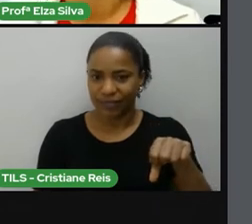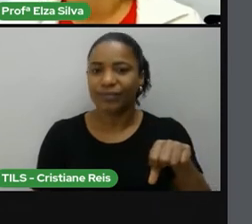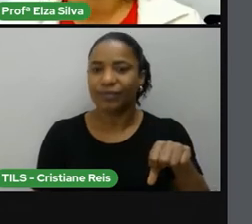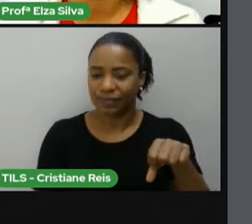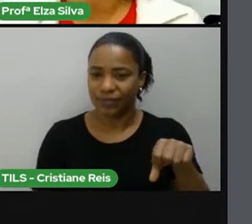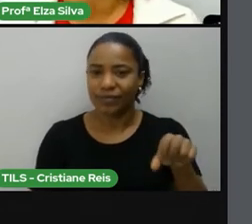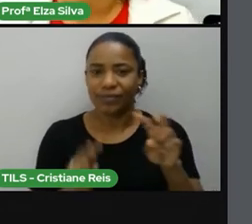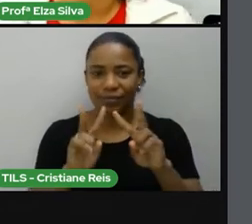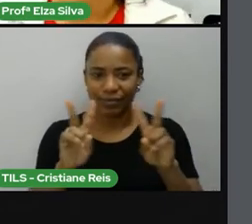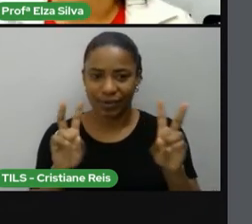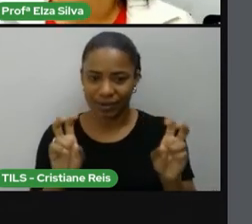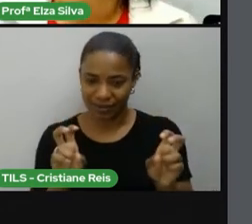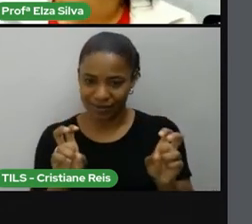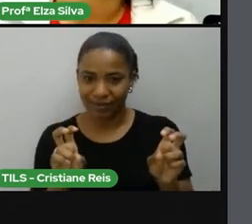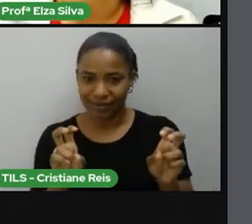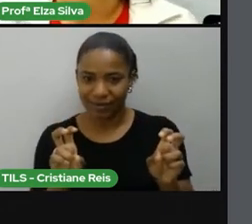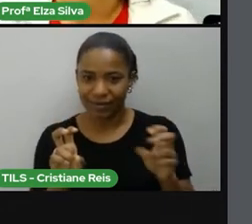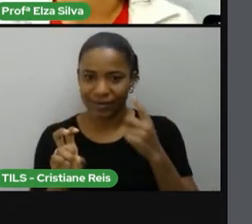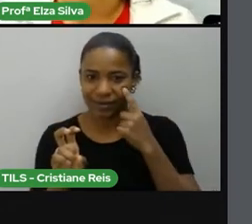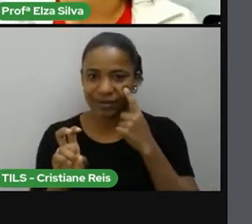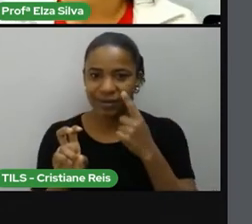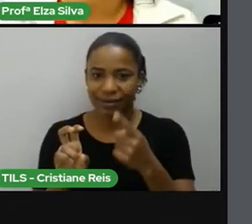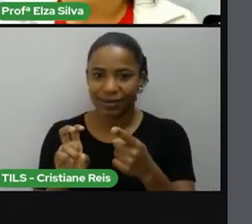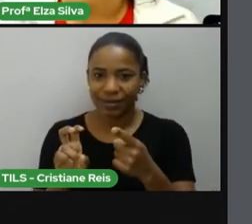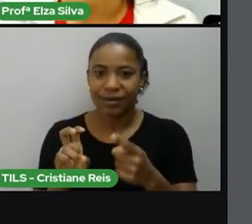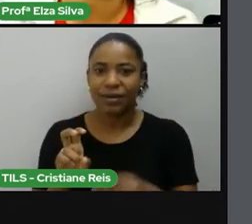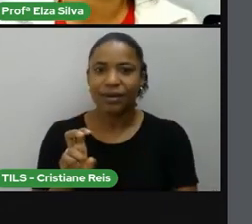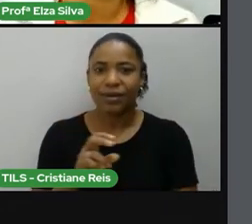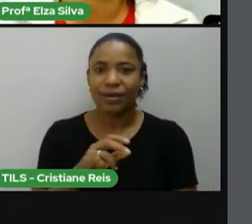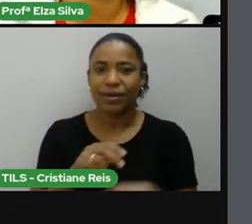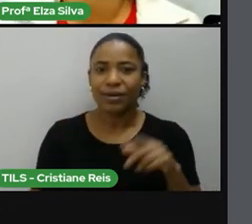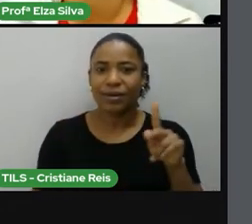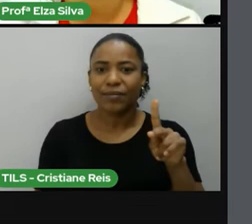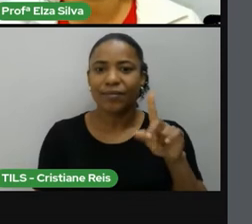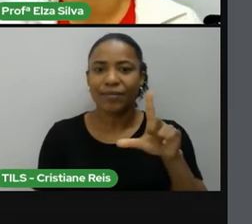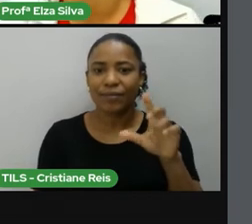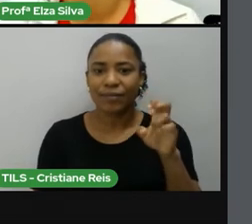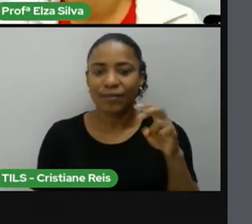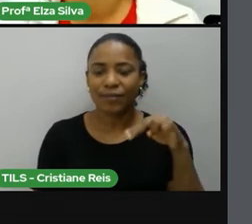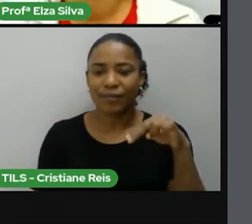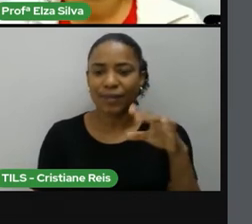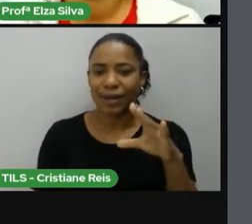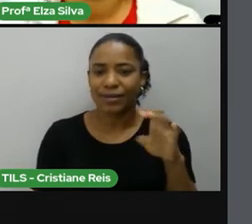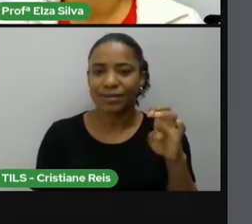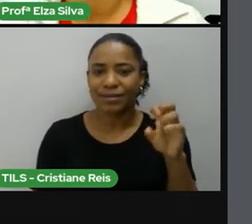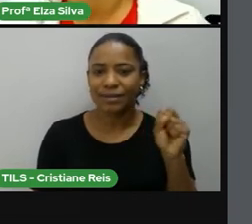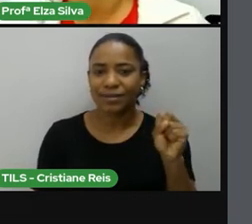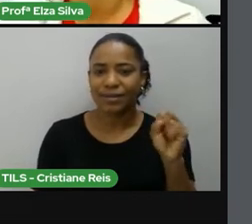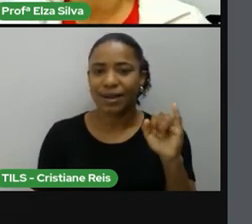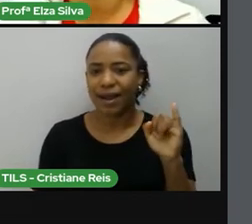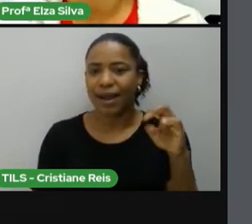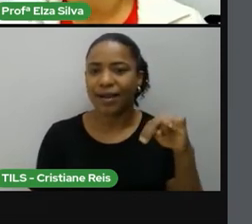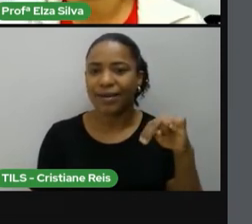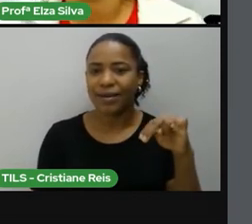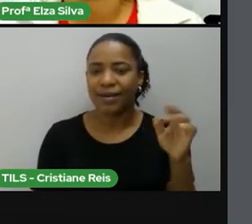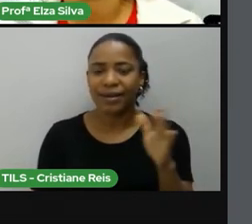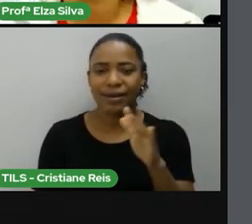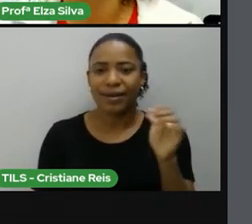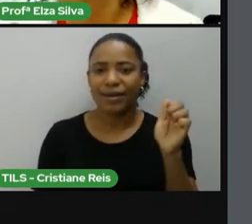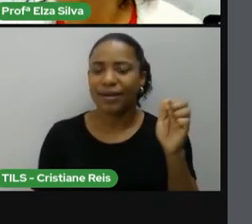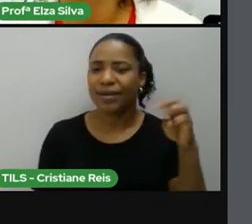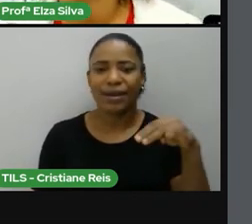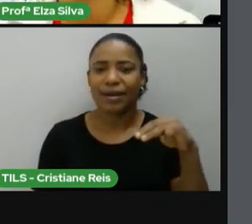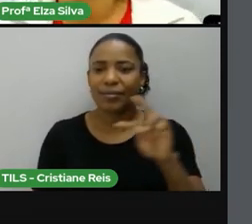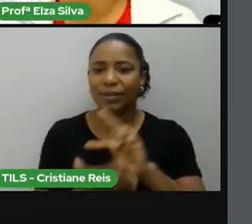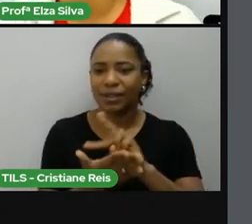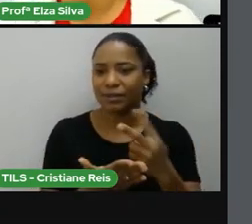The Peace I Am, a gente pode traduzir como Partes de Mim. Então, como o próprio título já